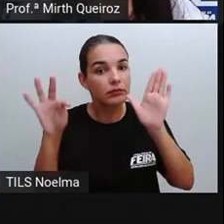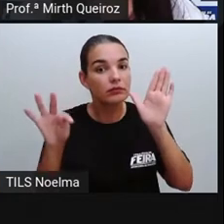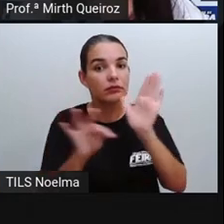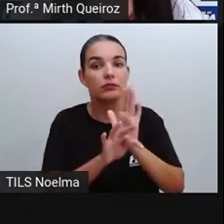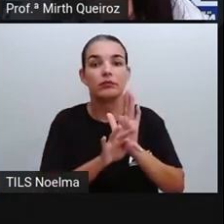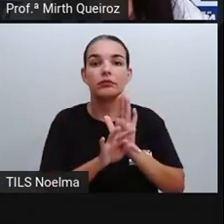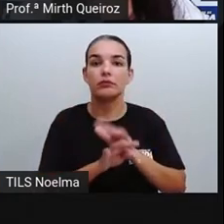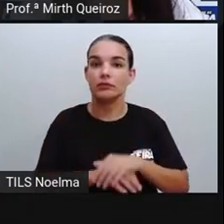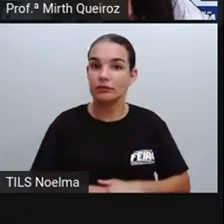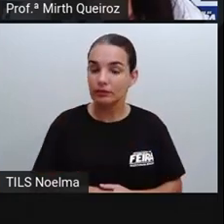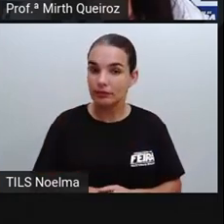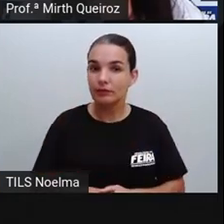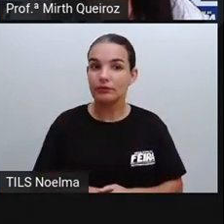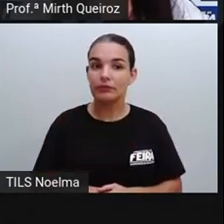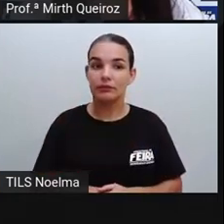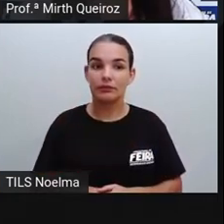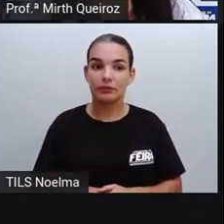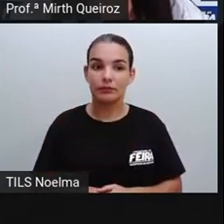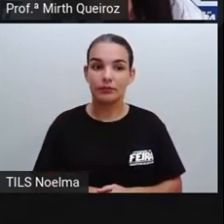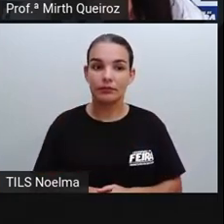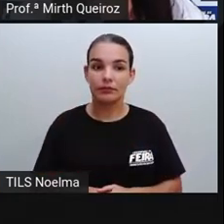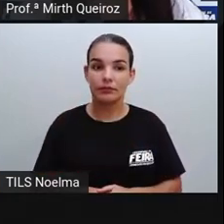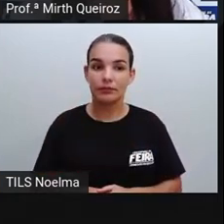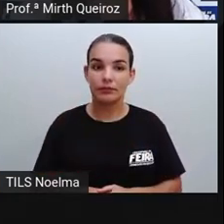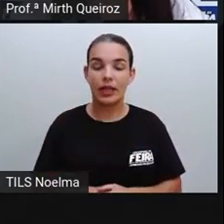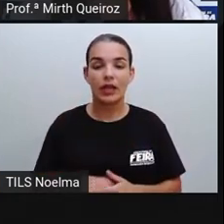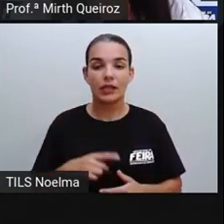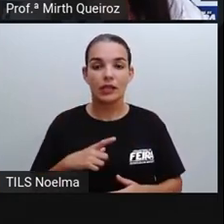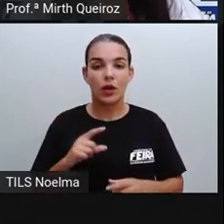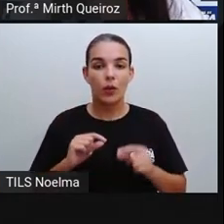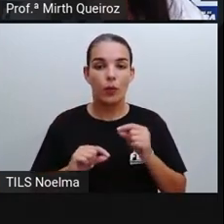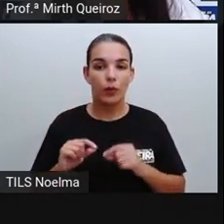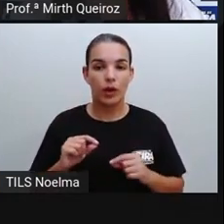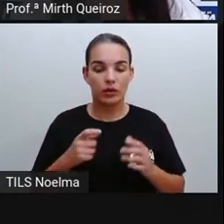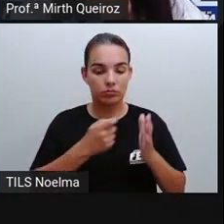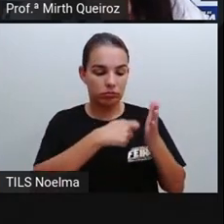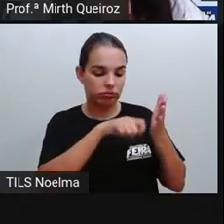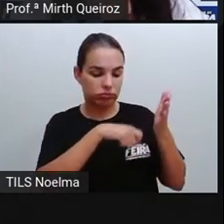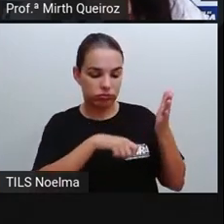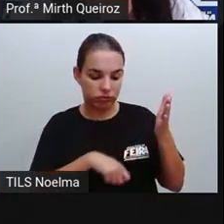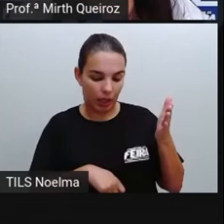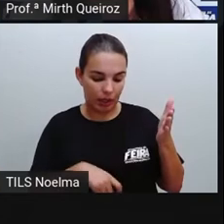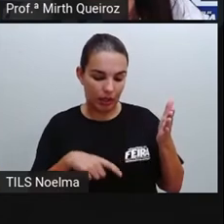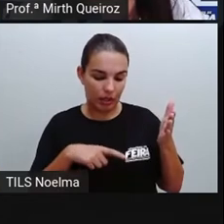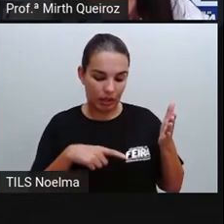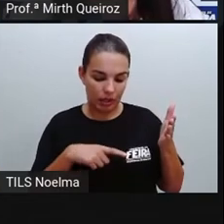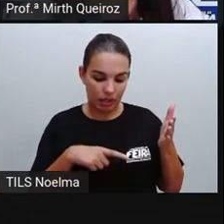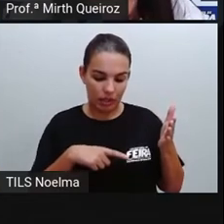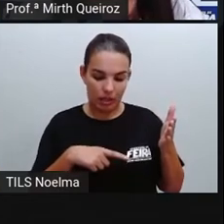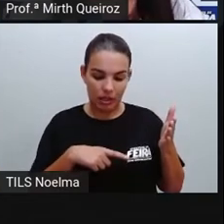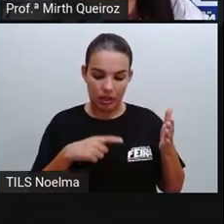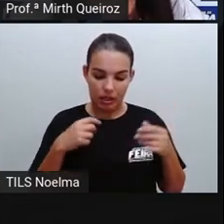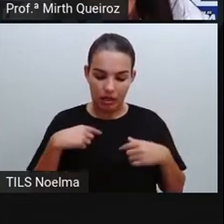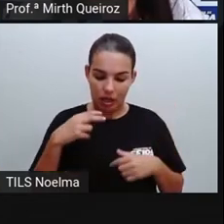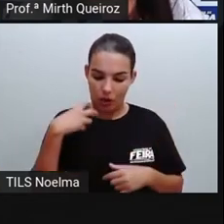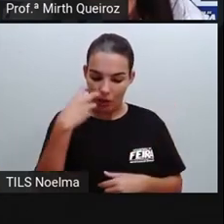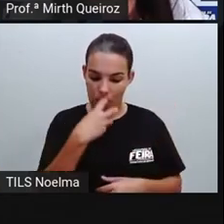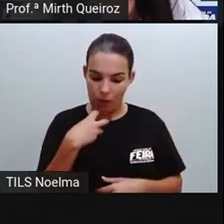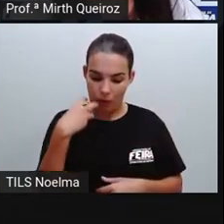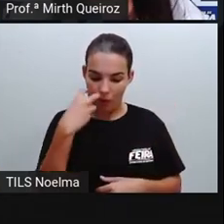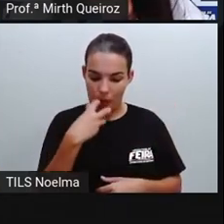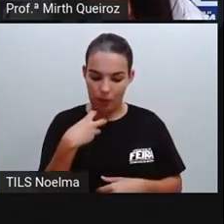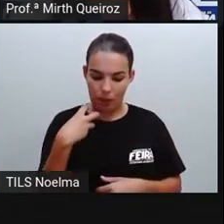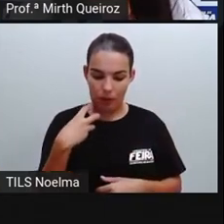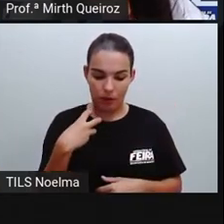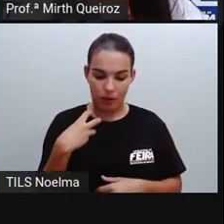presença da linguagem não verbal que vem não somente através da escrita, mas também a partir da oralidade, né? Uma vez